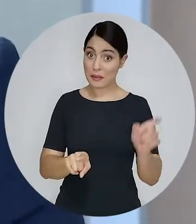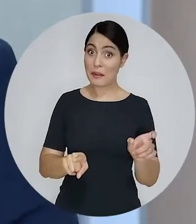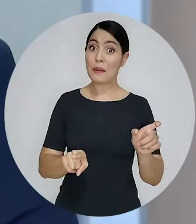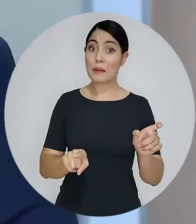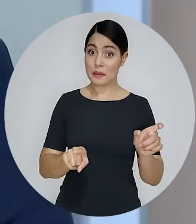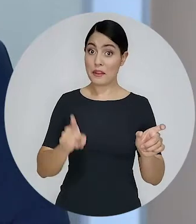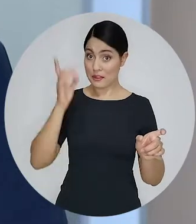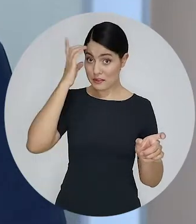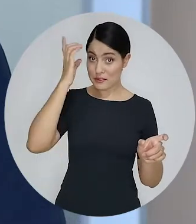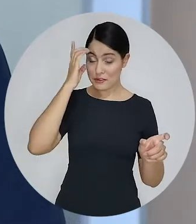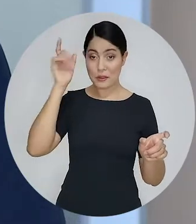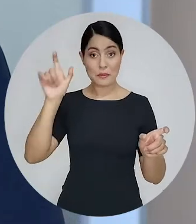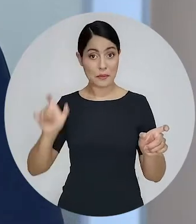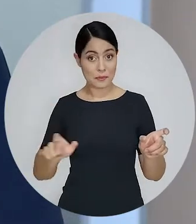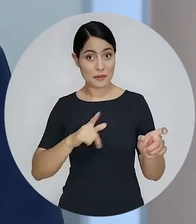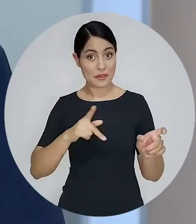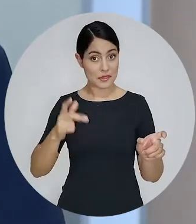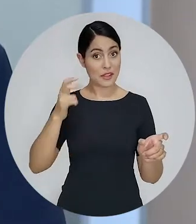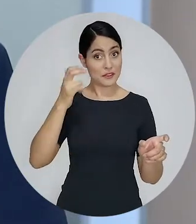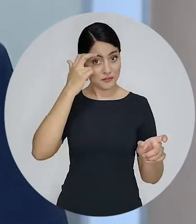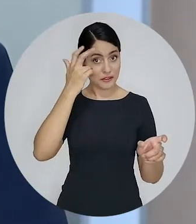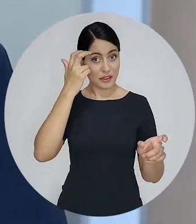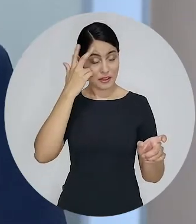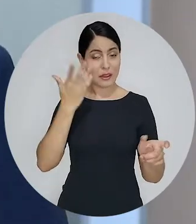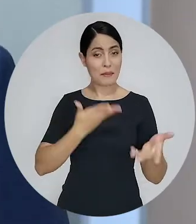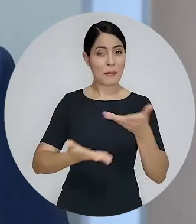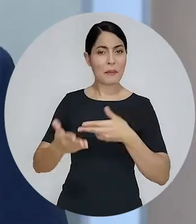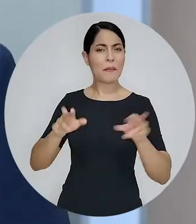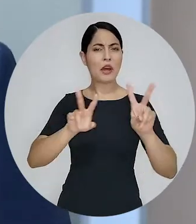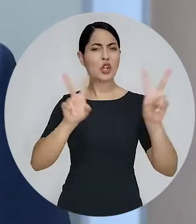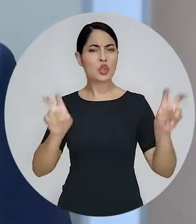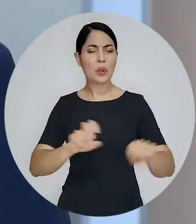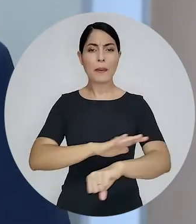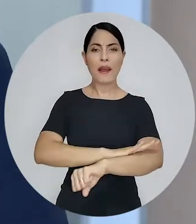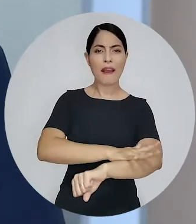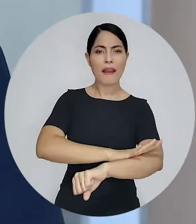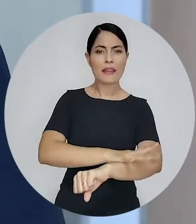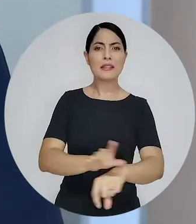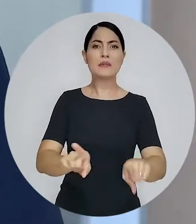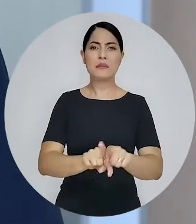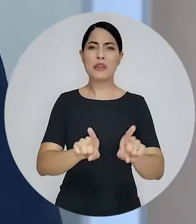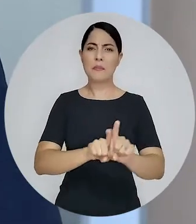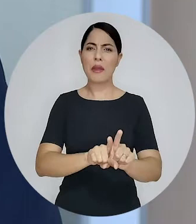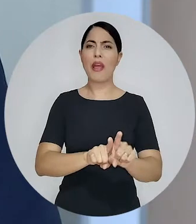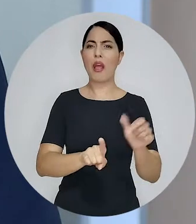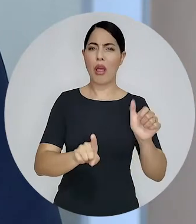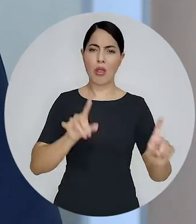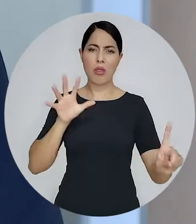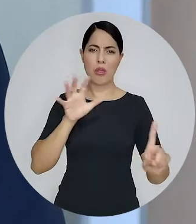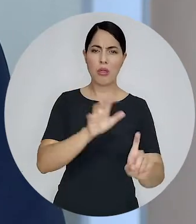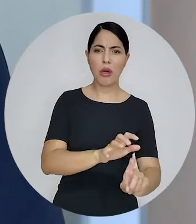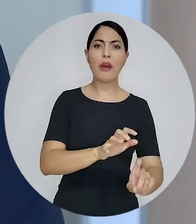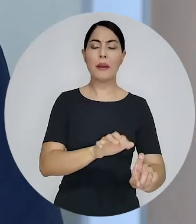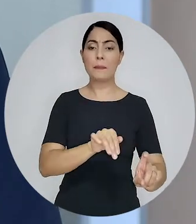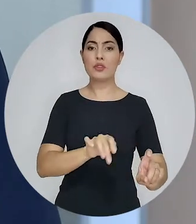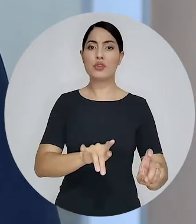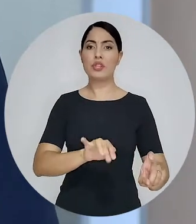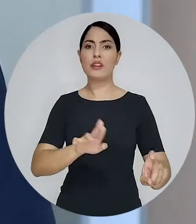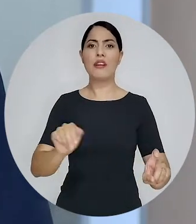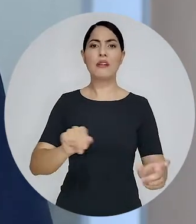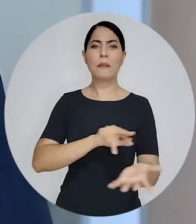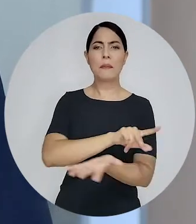Dilma Rousseff trataram também, entre outros pontos, do racismo, misoginia, o período da ditadura e a